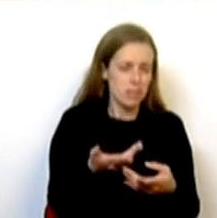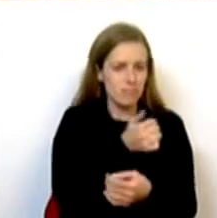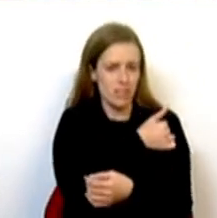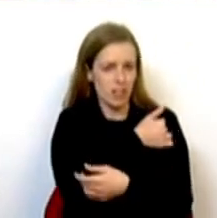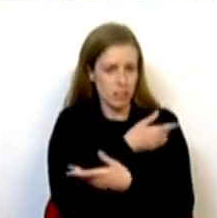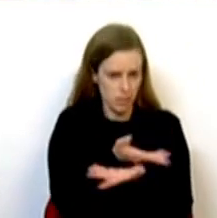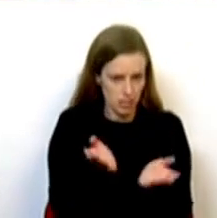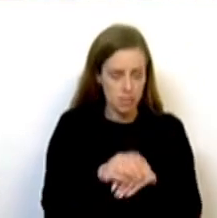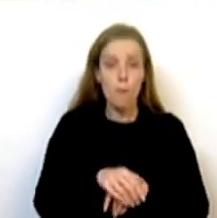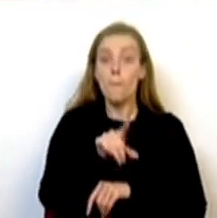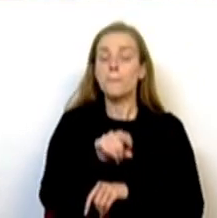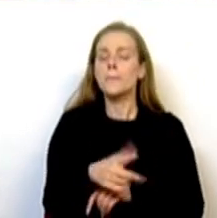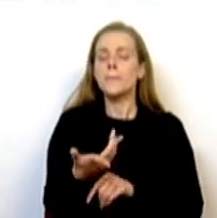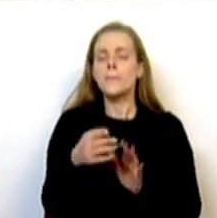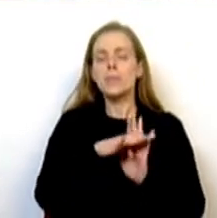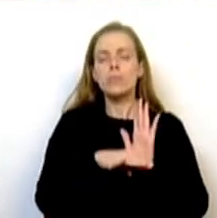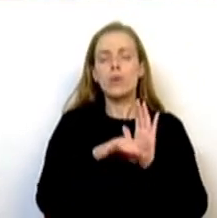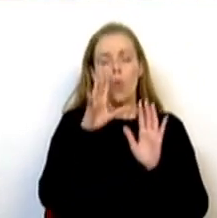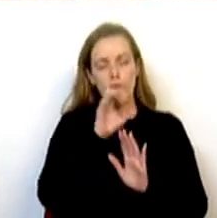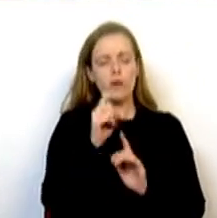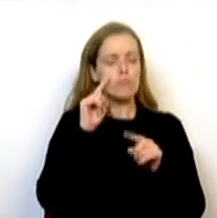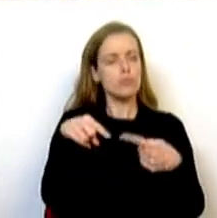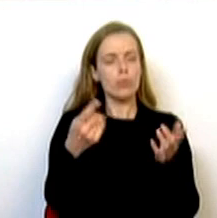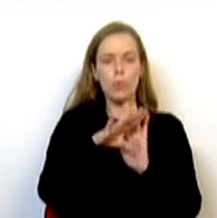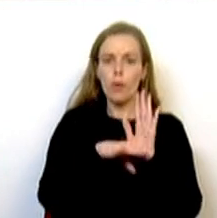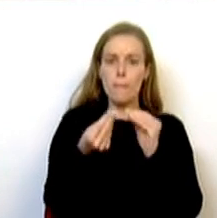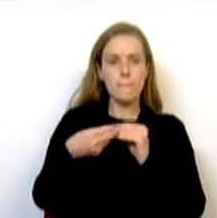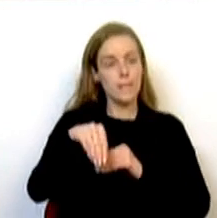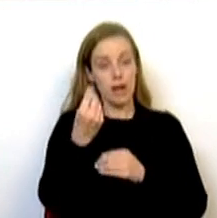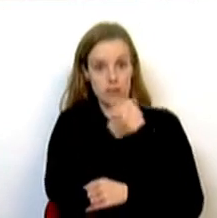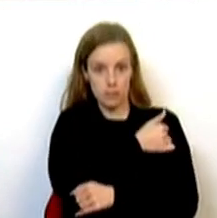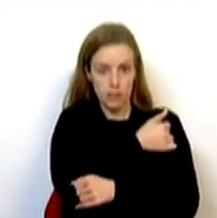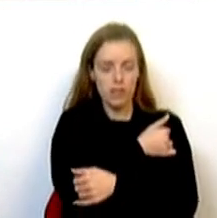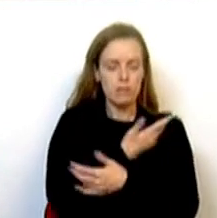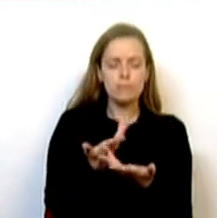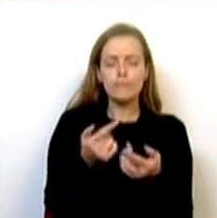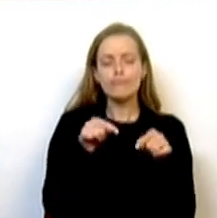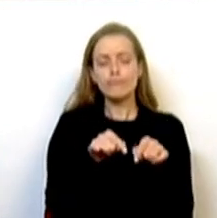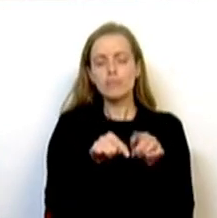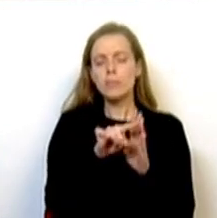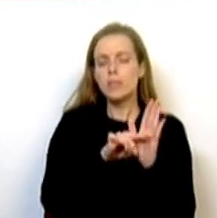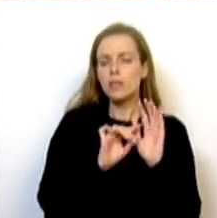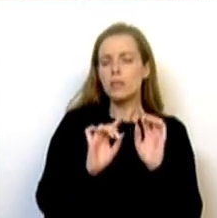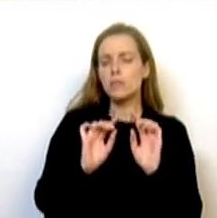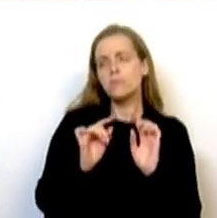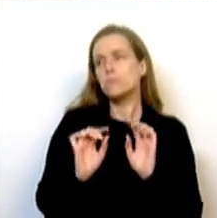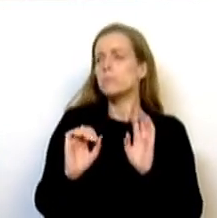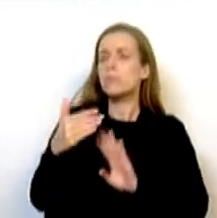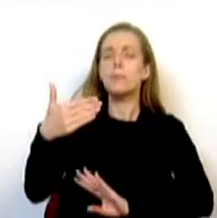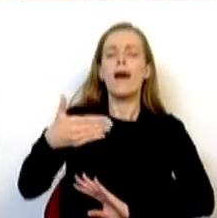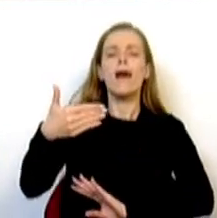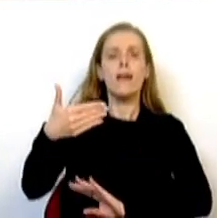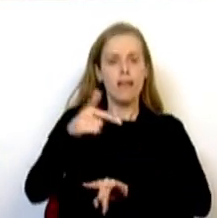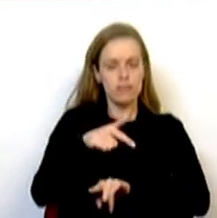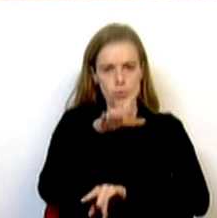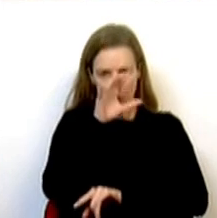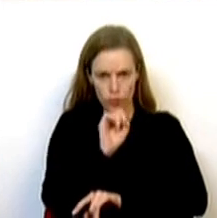apresentou o programa Mais Habitação, mas não o apresentou como uma primeira medida dos governos PS. Isso já